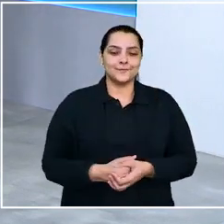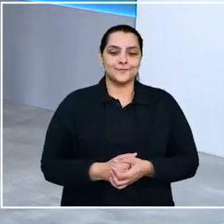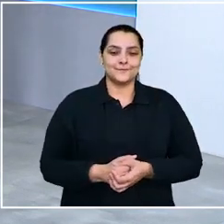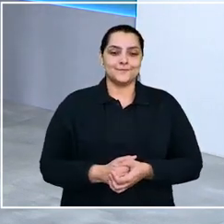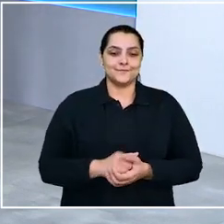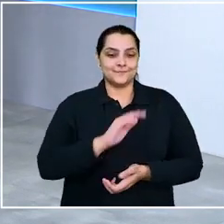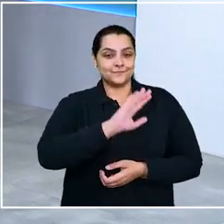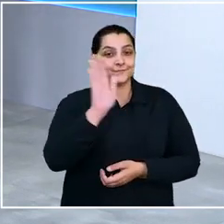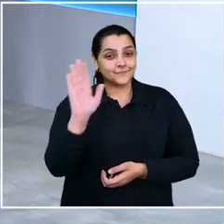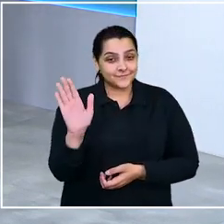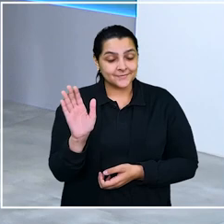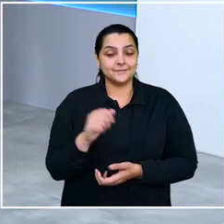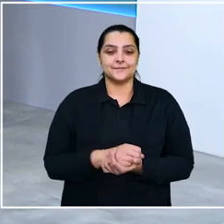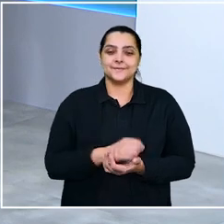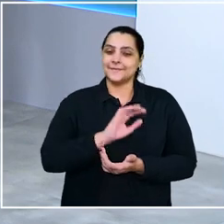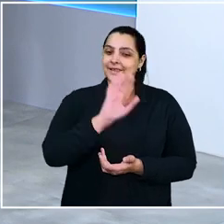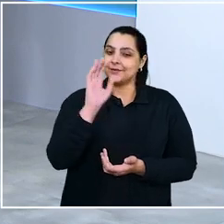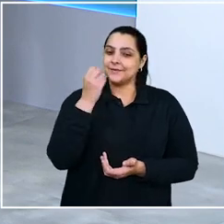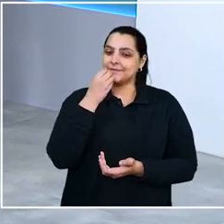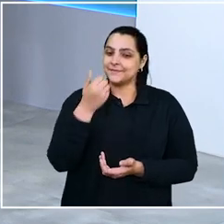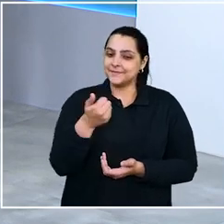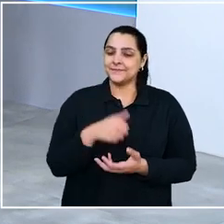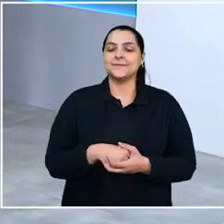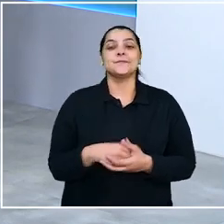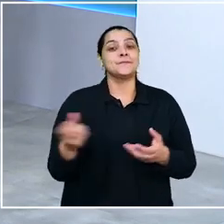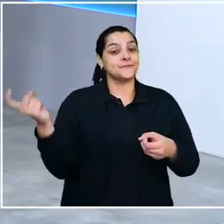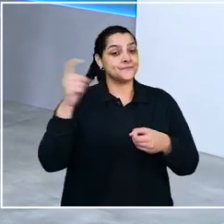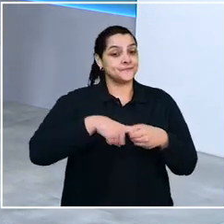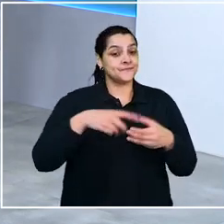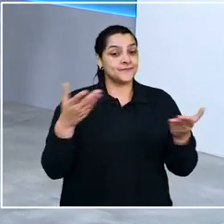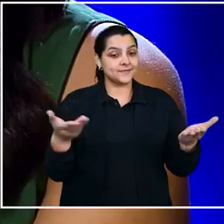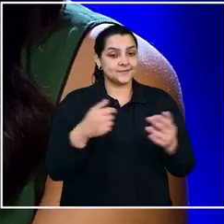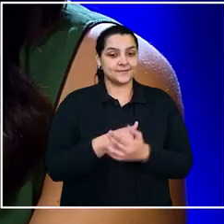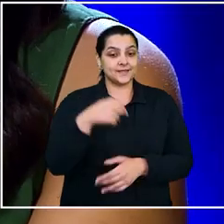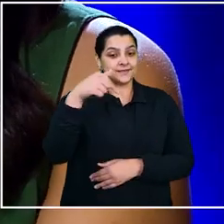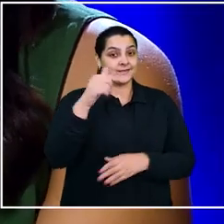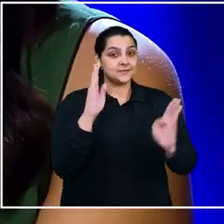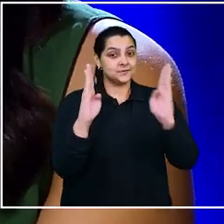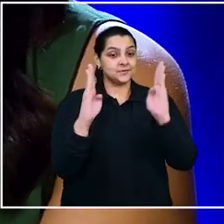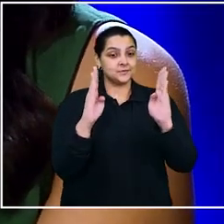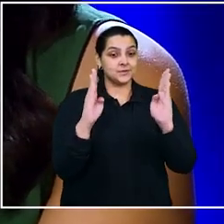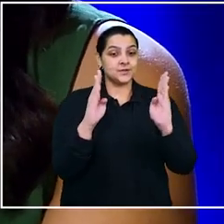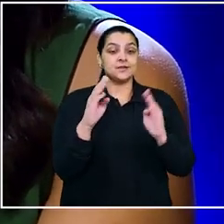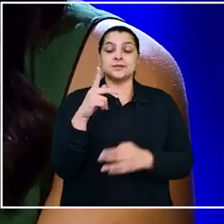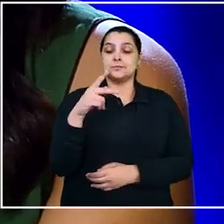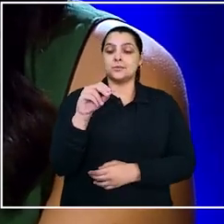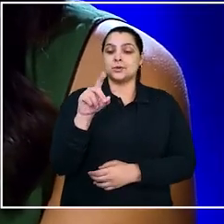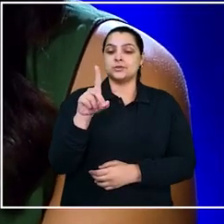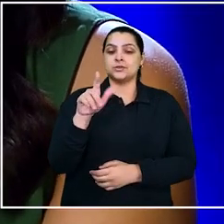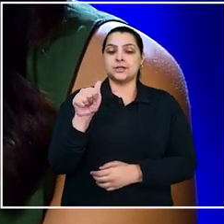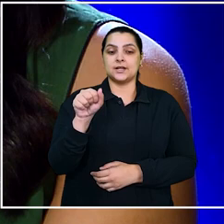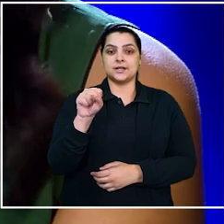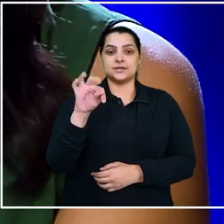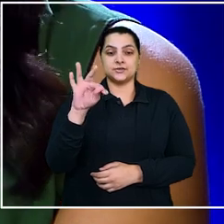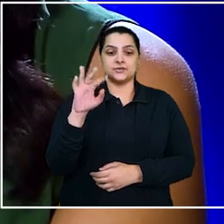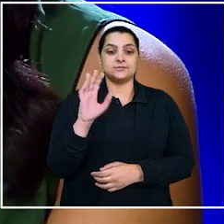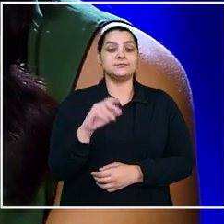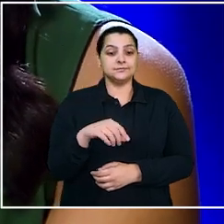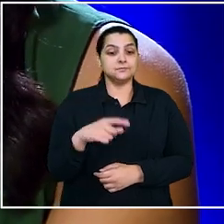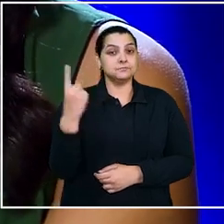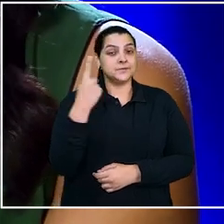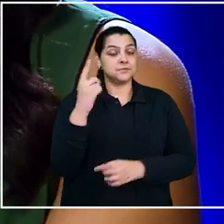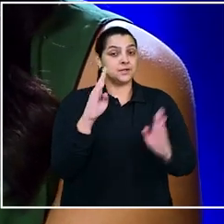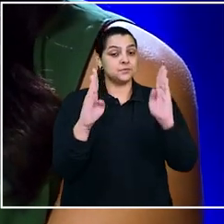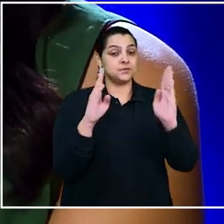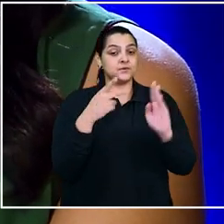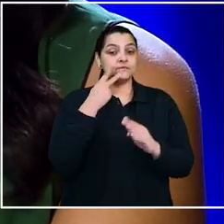Olá Luana, Anderson, oi pessoal, estamos de volta. A sétima temporada do podcast Trabalho em Pauta estreou